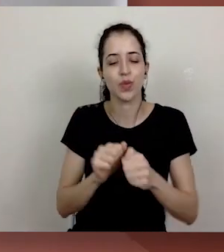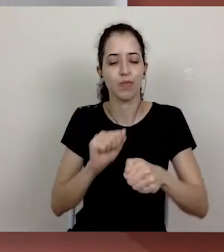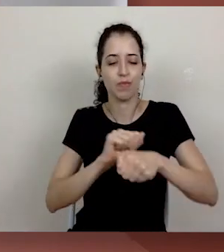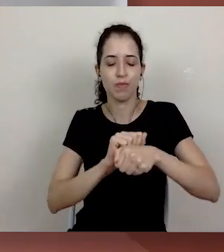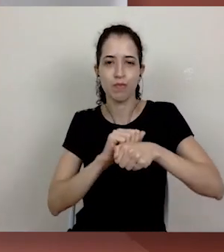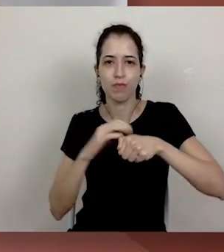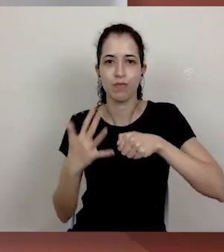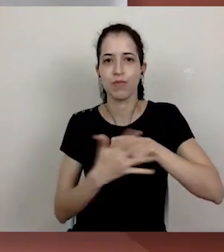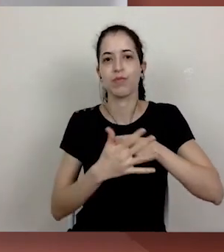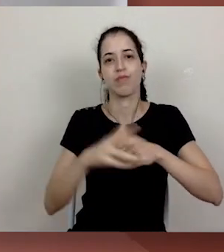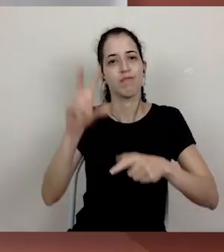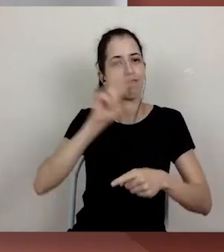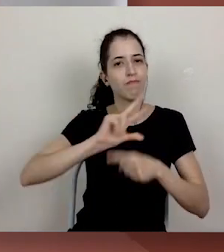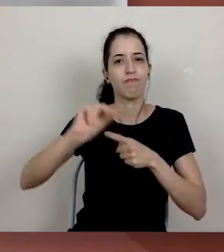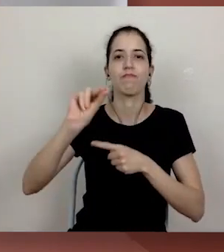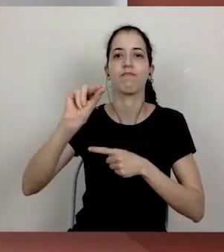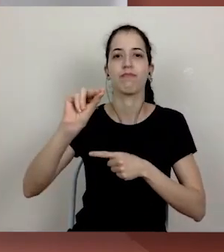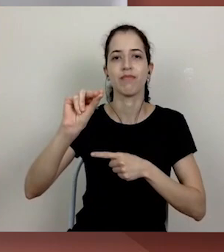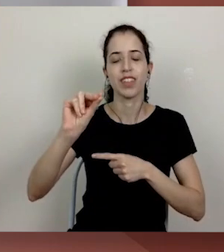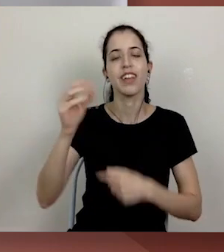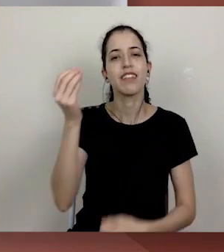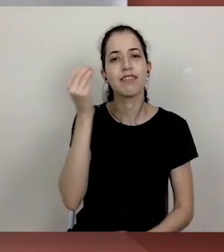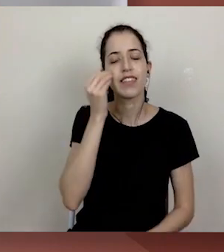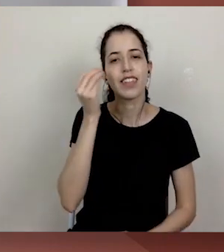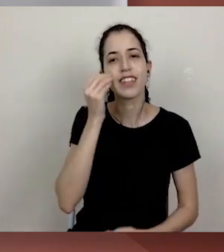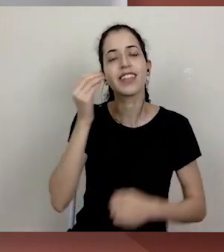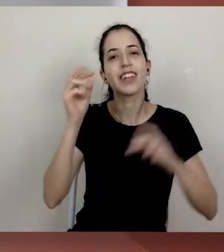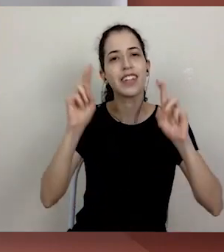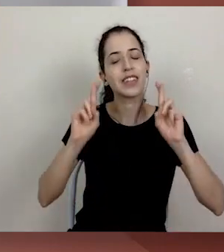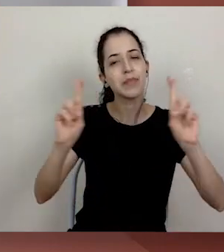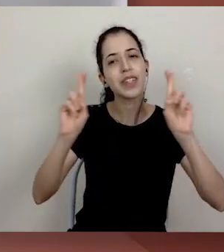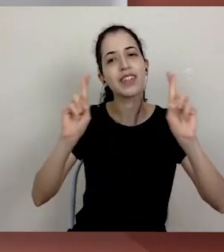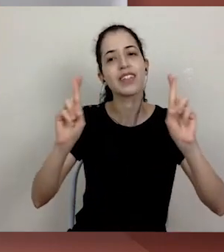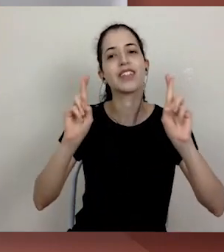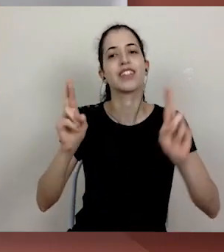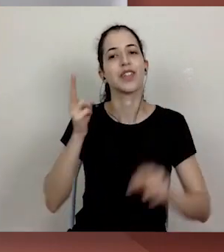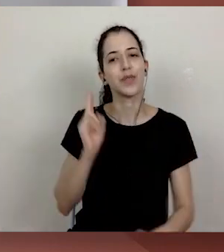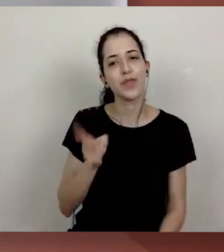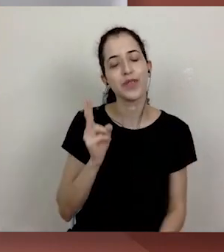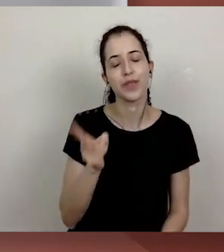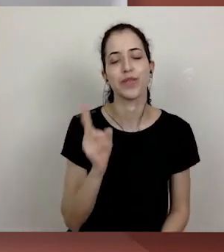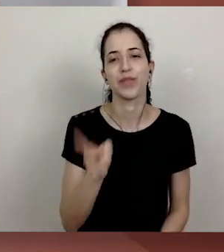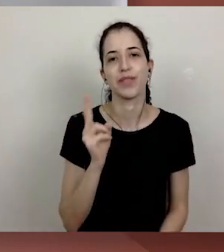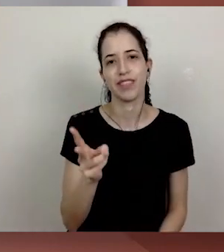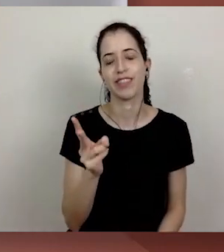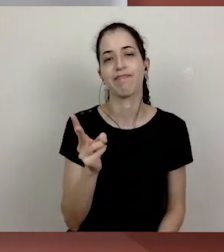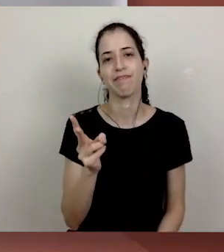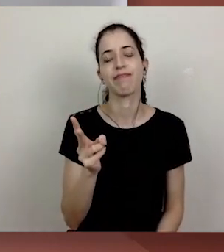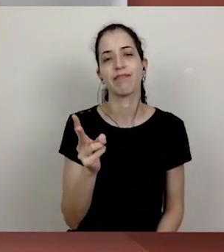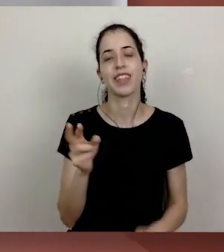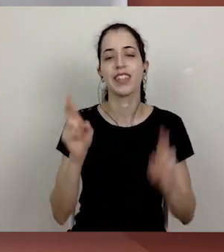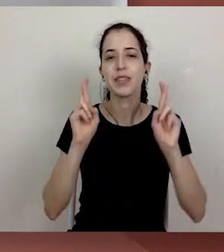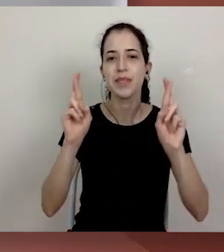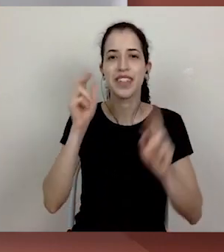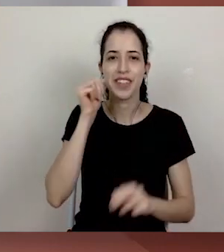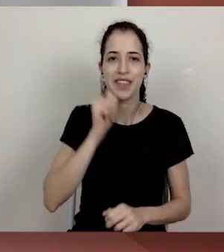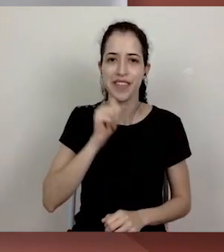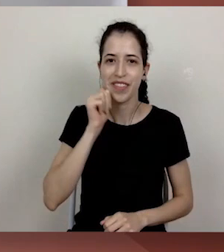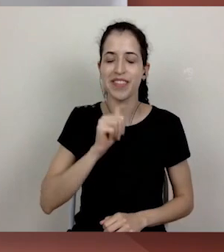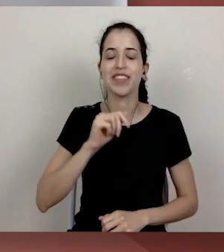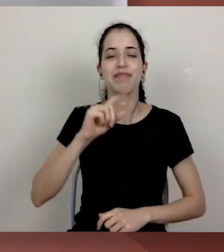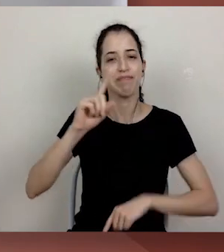se mantém na esperança, nessa esperança do feminino que se cria e que se renova.